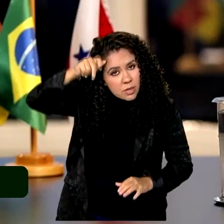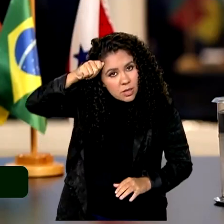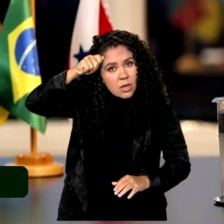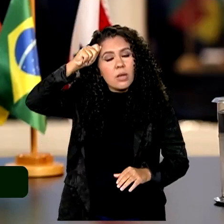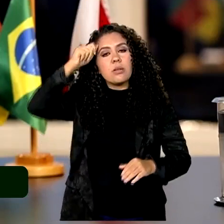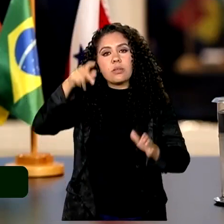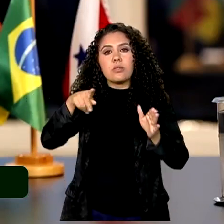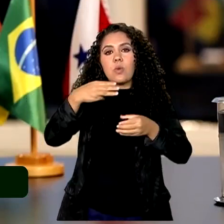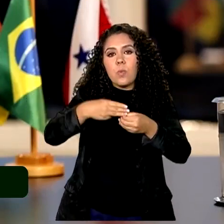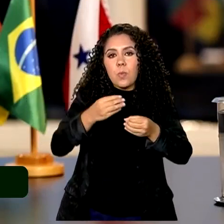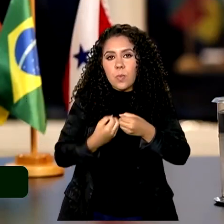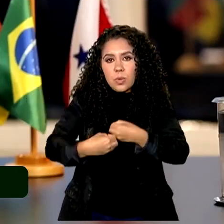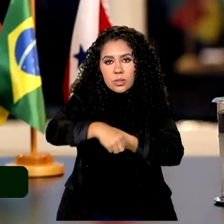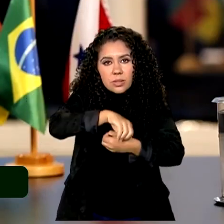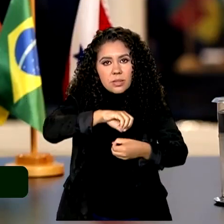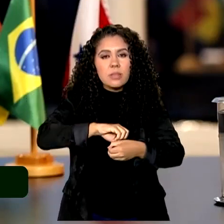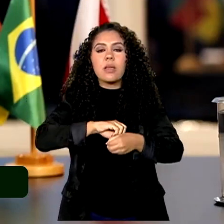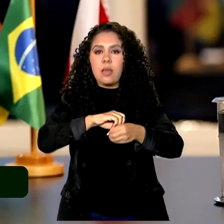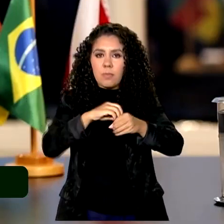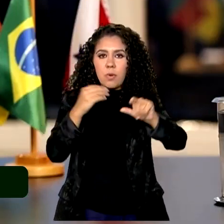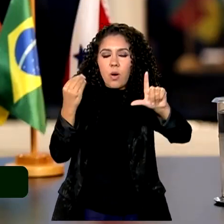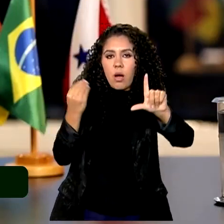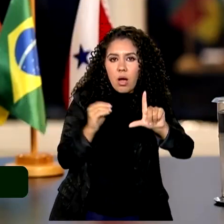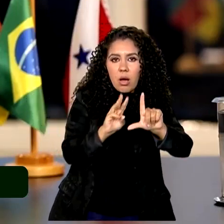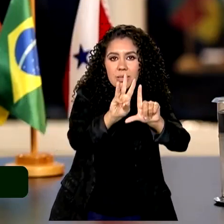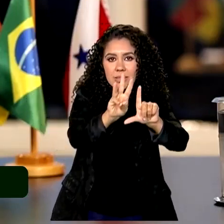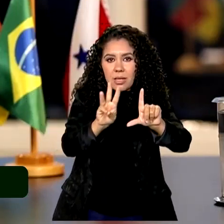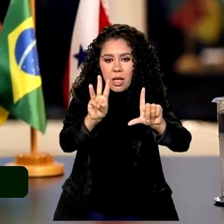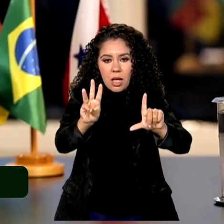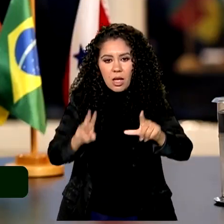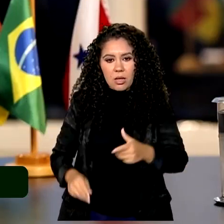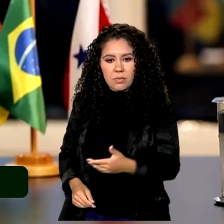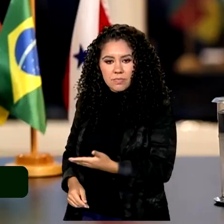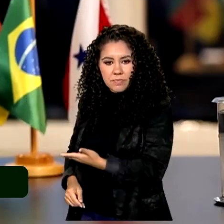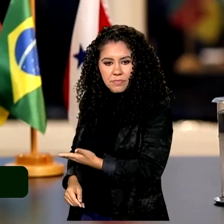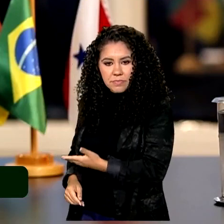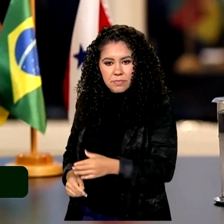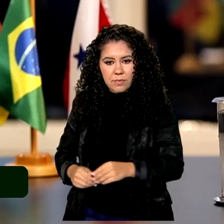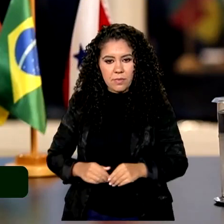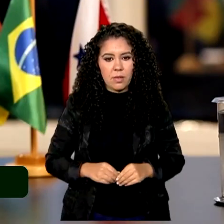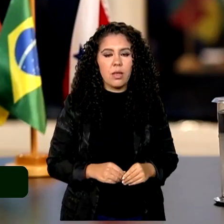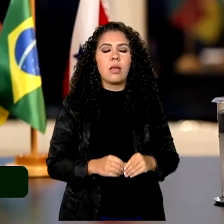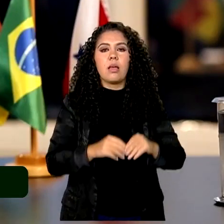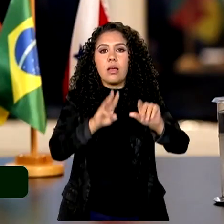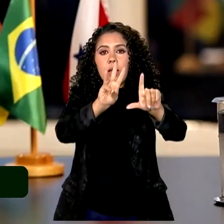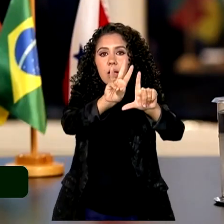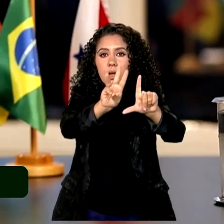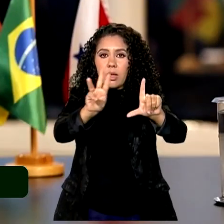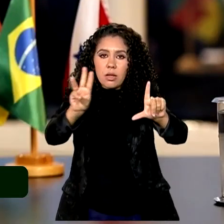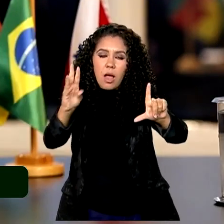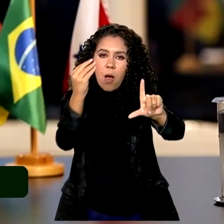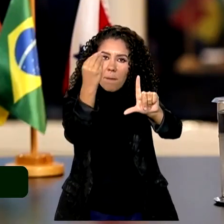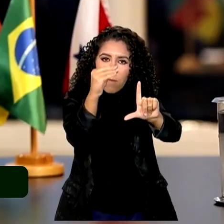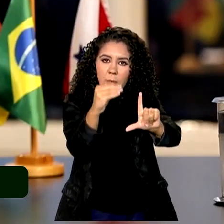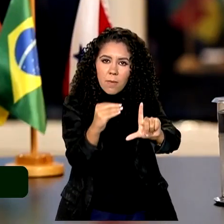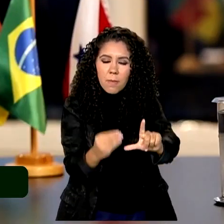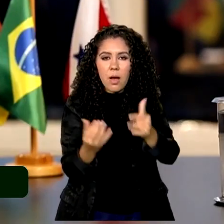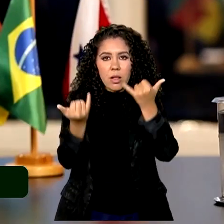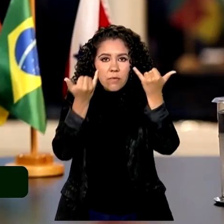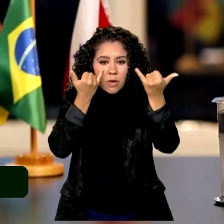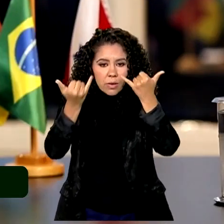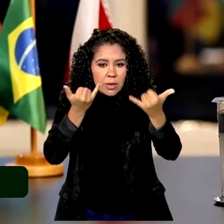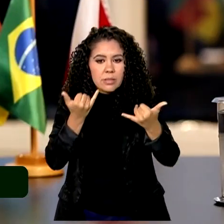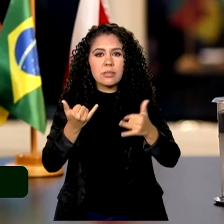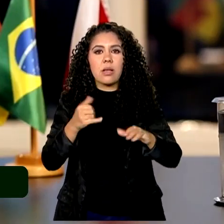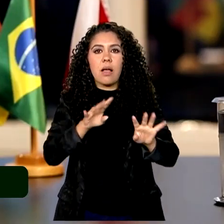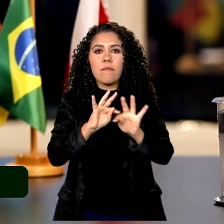site do Ministério das Cidades, no www.gov.br.cidades, dando as informações das famílias que tiveram as